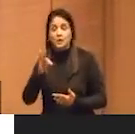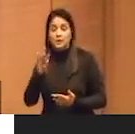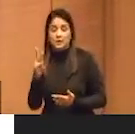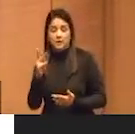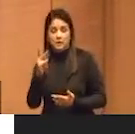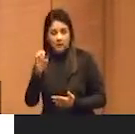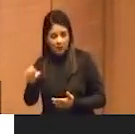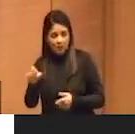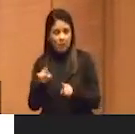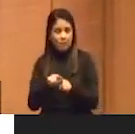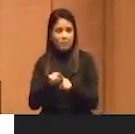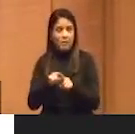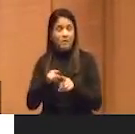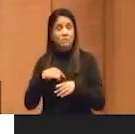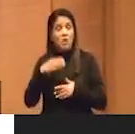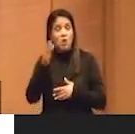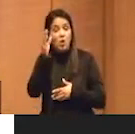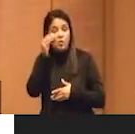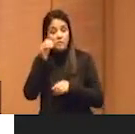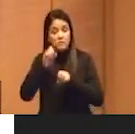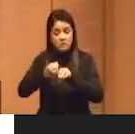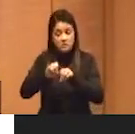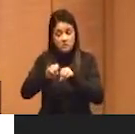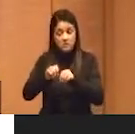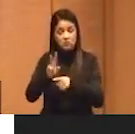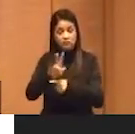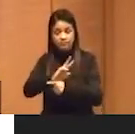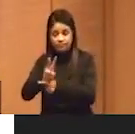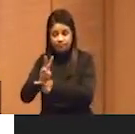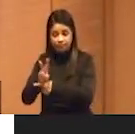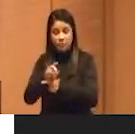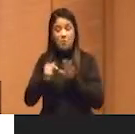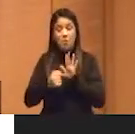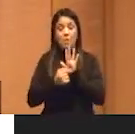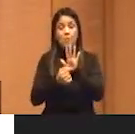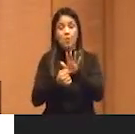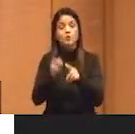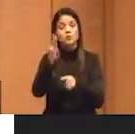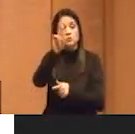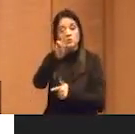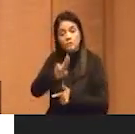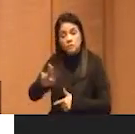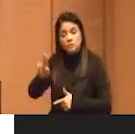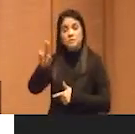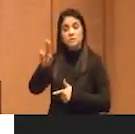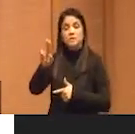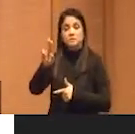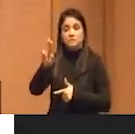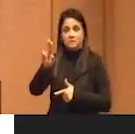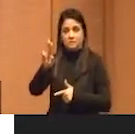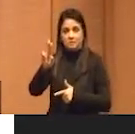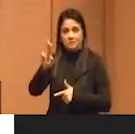o Observatório da Educação Vigiada, que acho que muitos conhecem, mostrando o quanto nossas universidades, eu já falei,